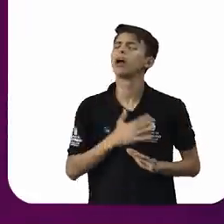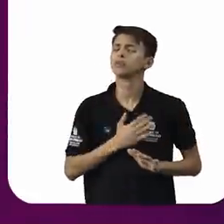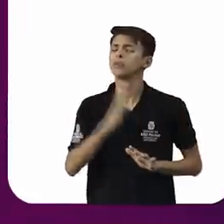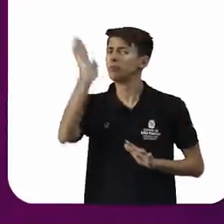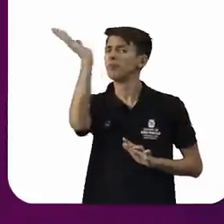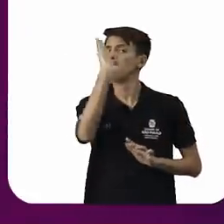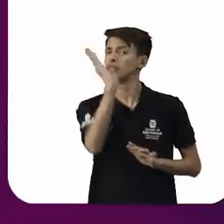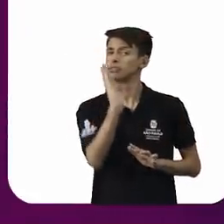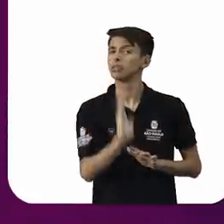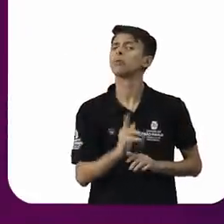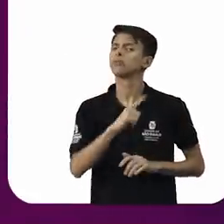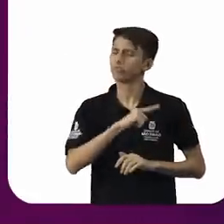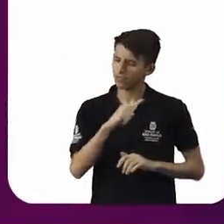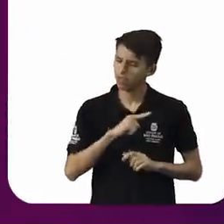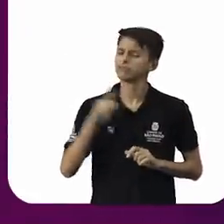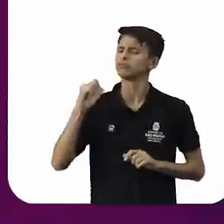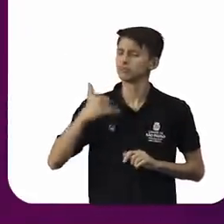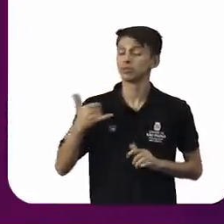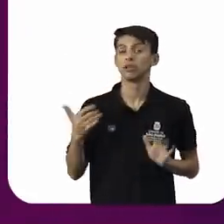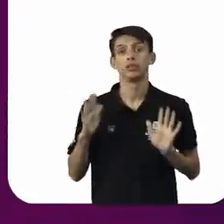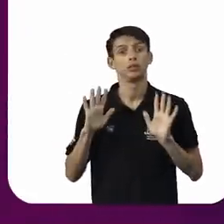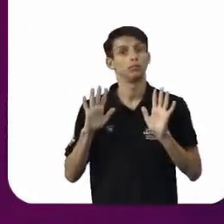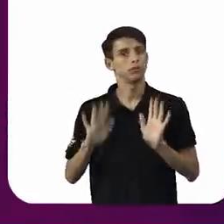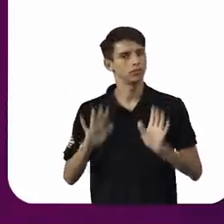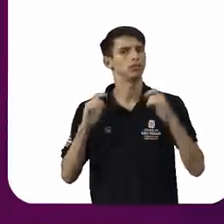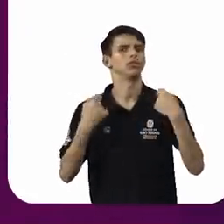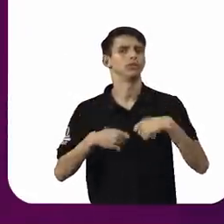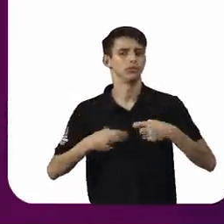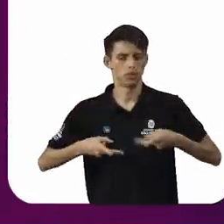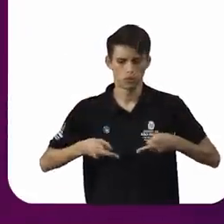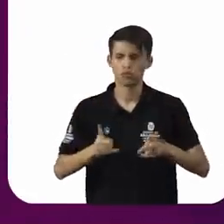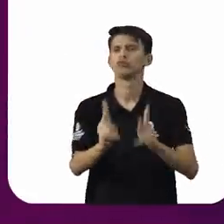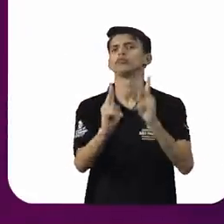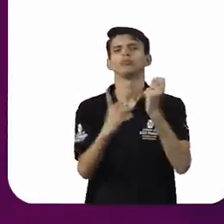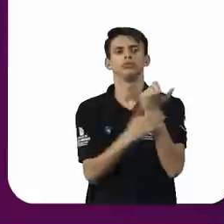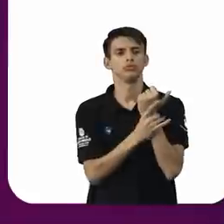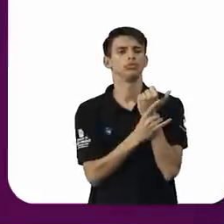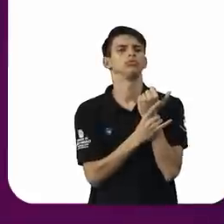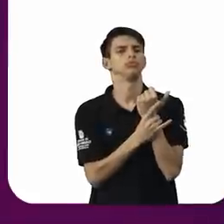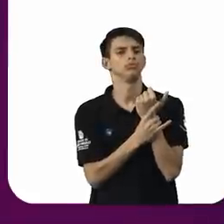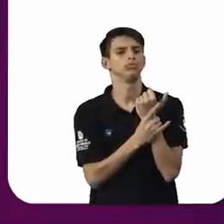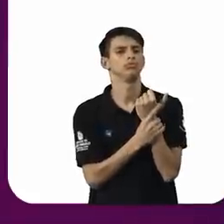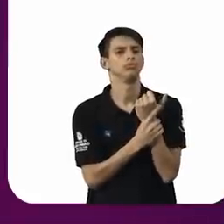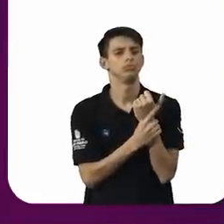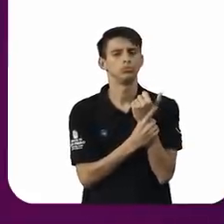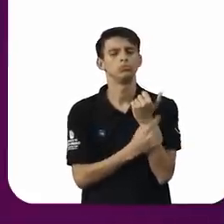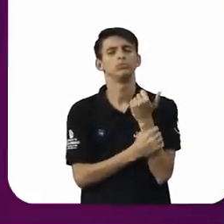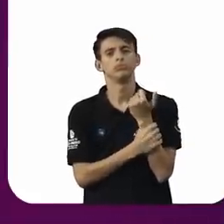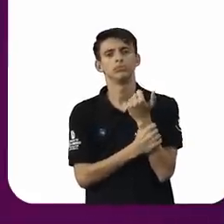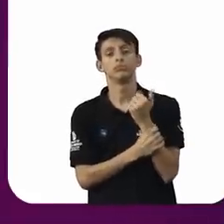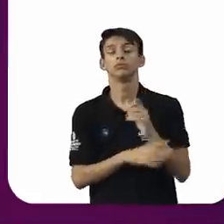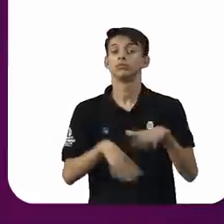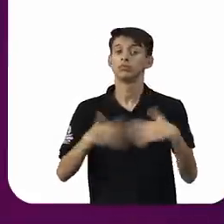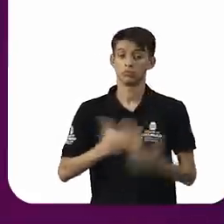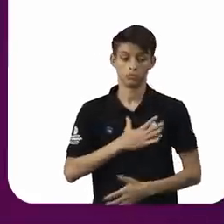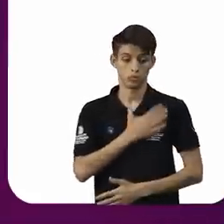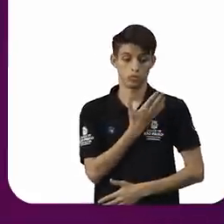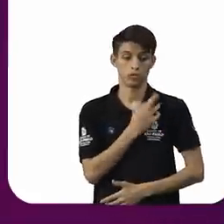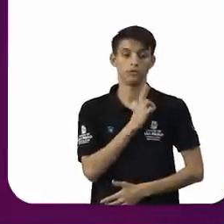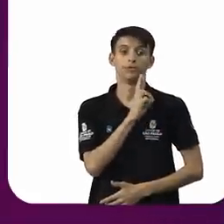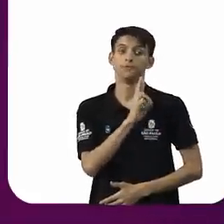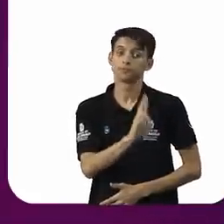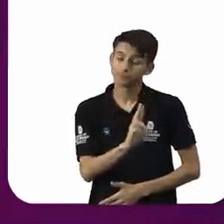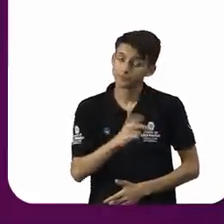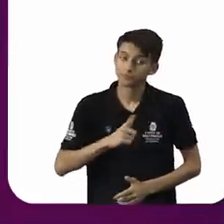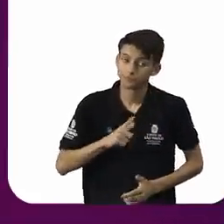então, nós temos, é isso. Nós temos que garantir, né? Quer dizer, são as garantias constitucionais. E a intolerância religiosa, ela